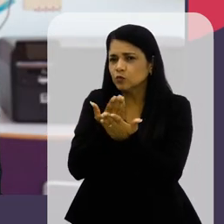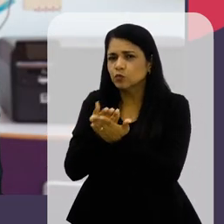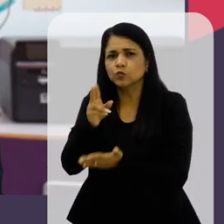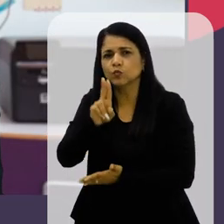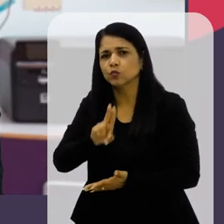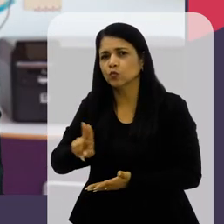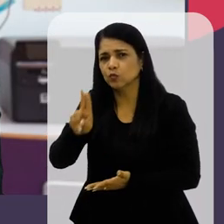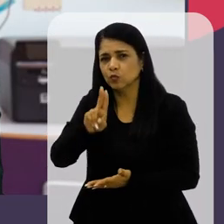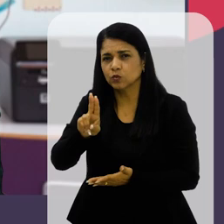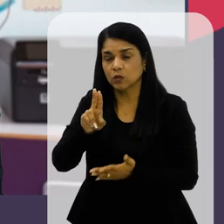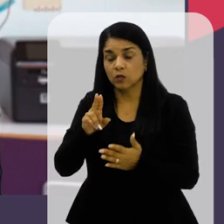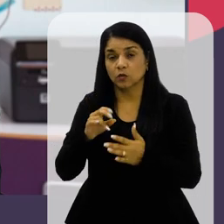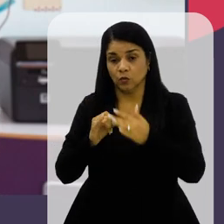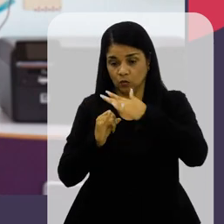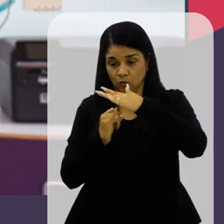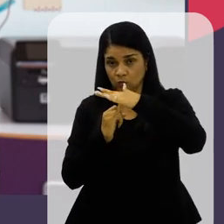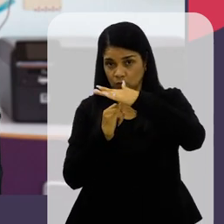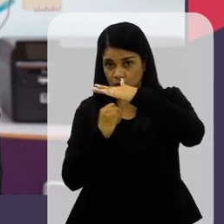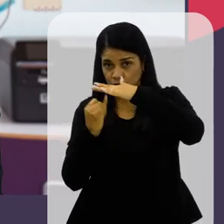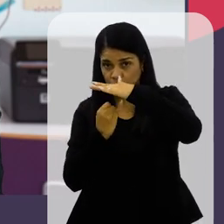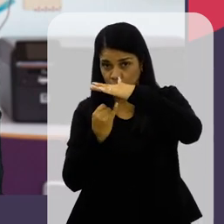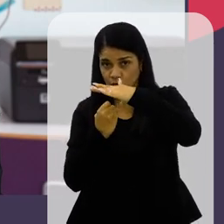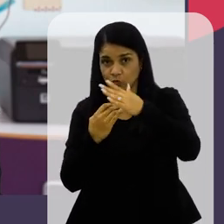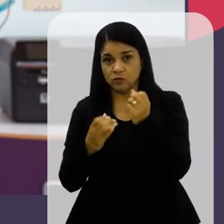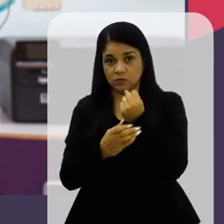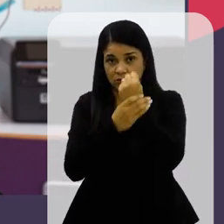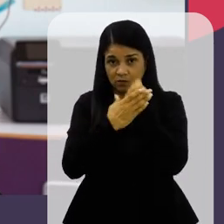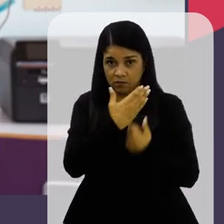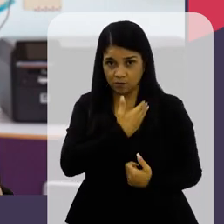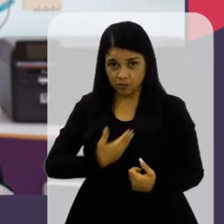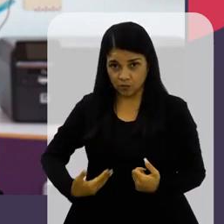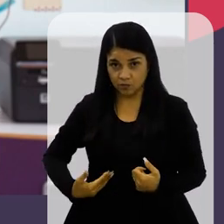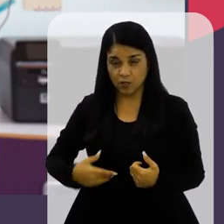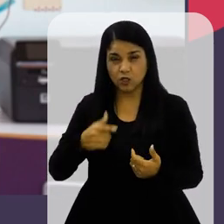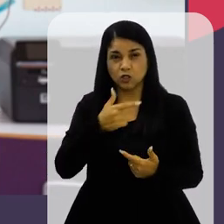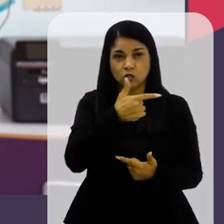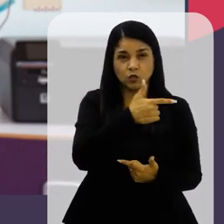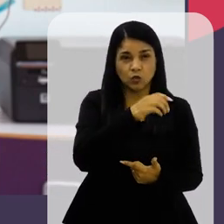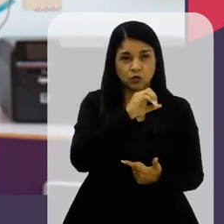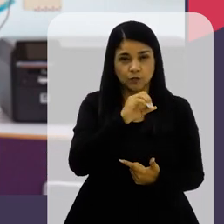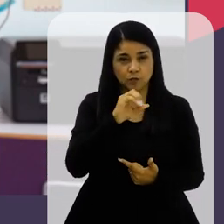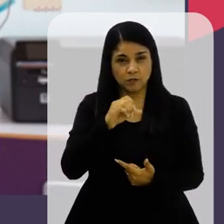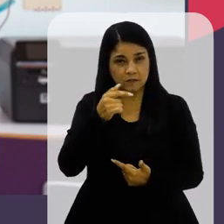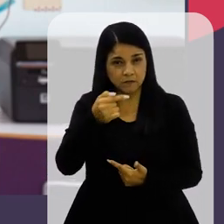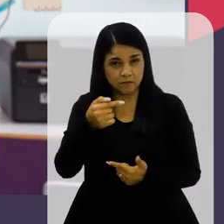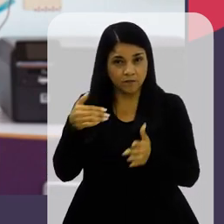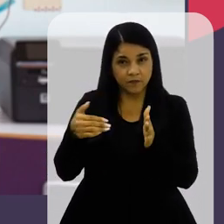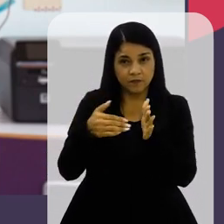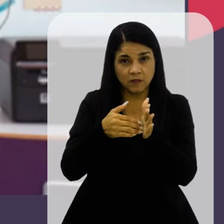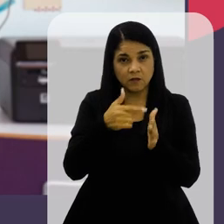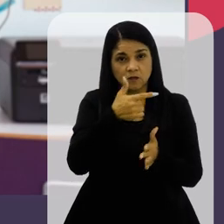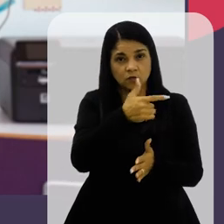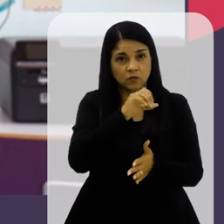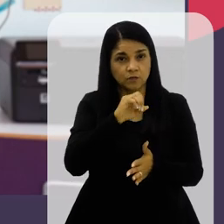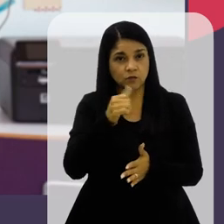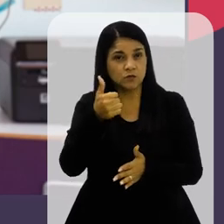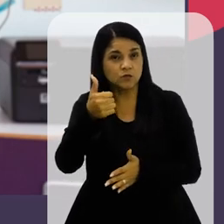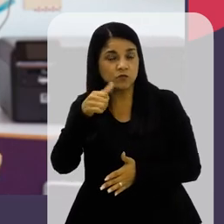Nesse estudo São do ISP Como a gente Já falou E eles são De 2007 A 2018